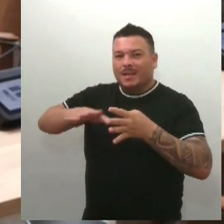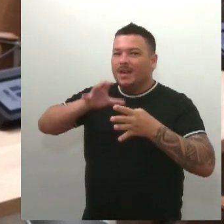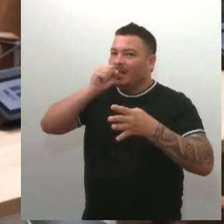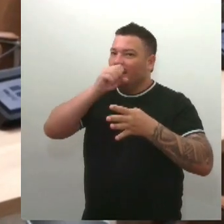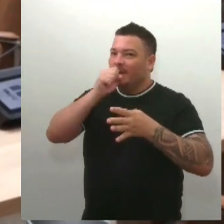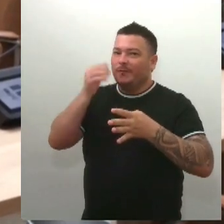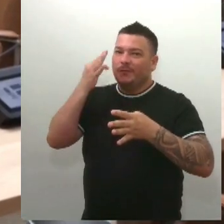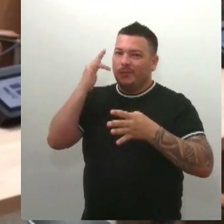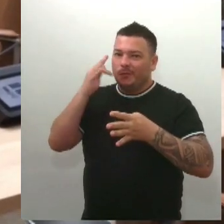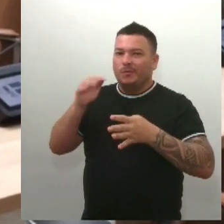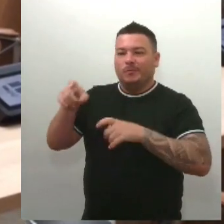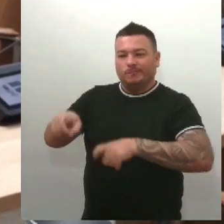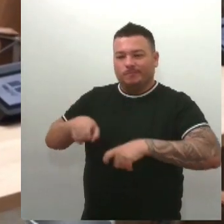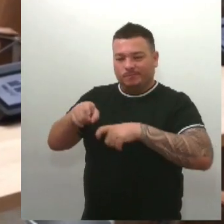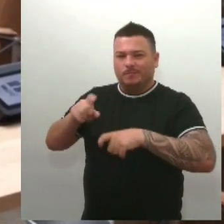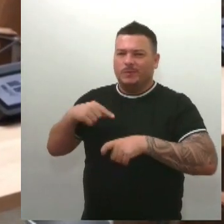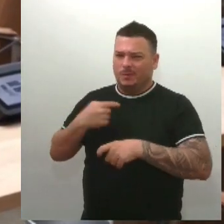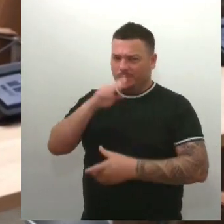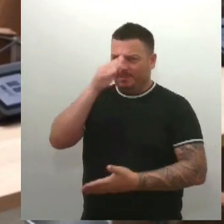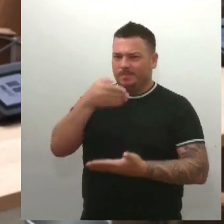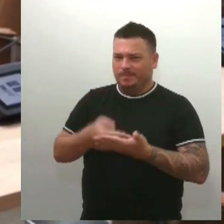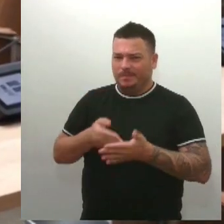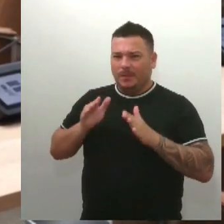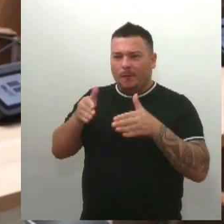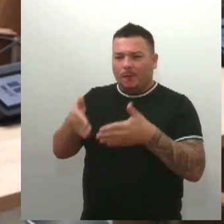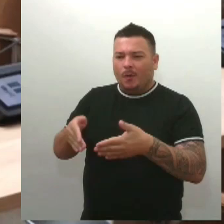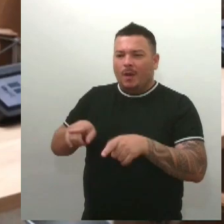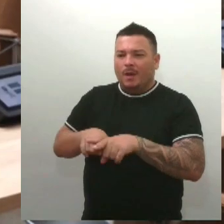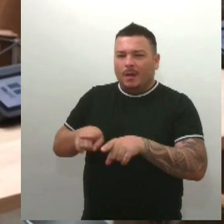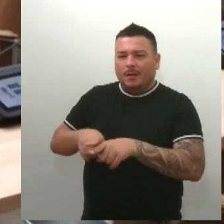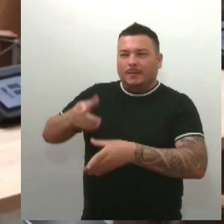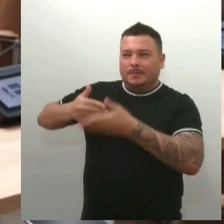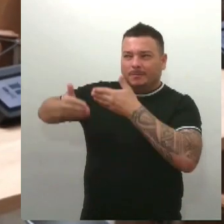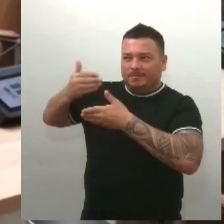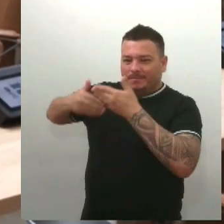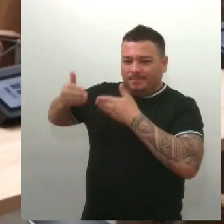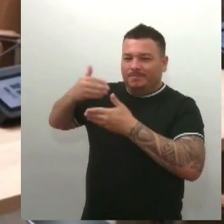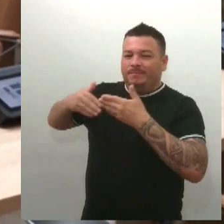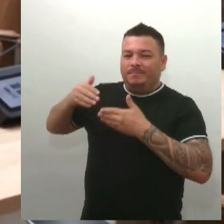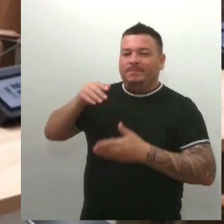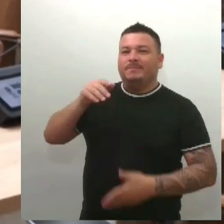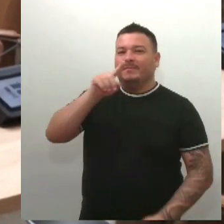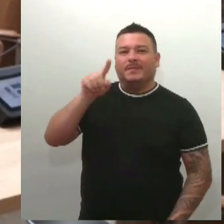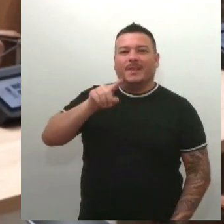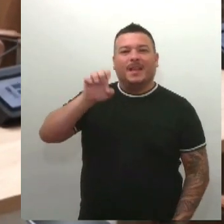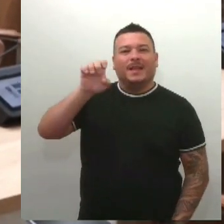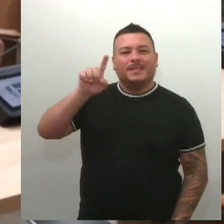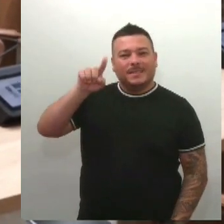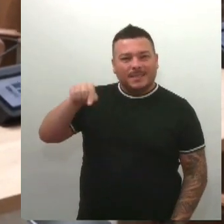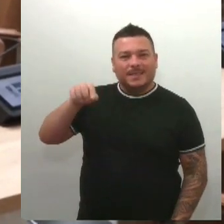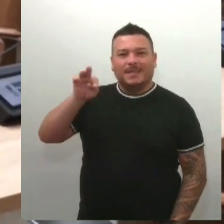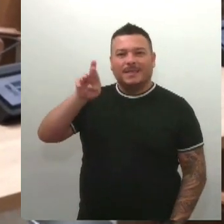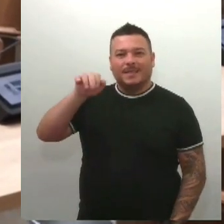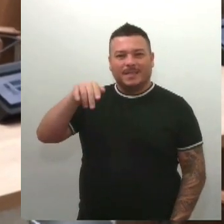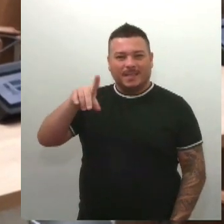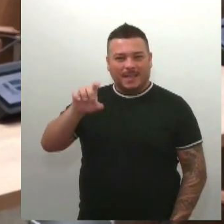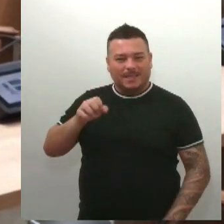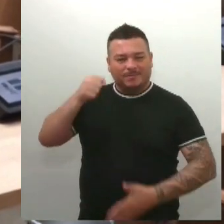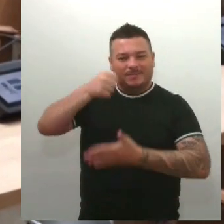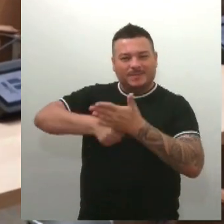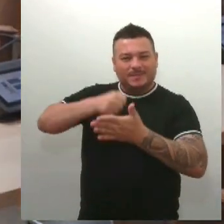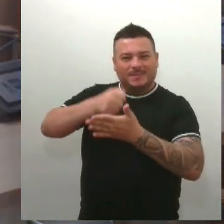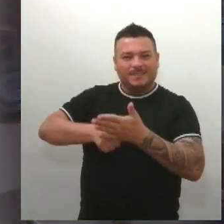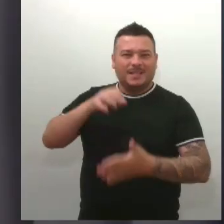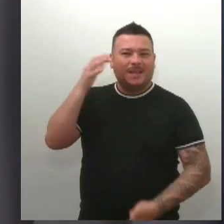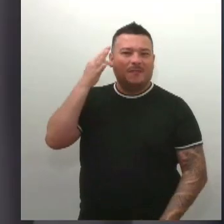voltar aos velhos tempos, no tempo de Zé Trindade, onde ele realmente lutava pela citricultura e a gente tinha um